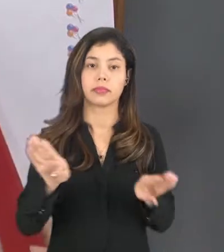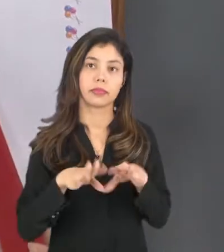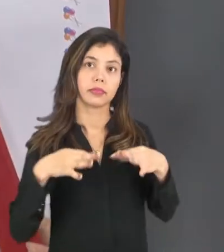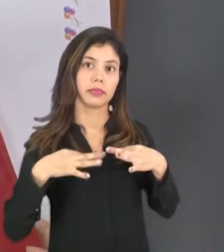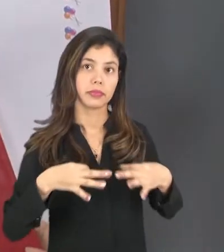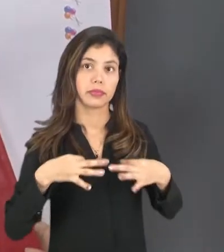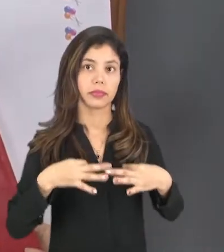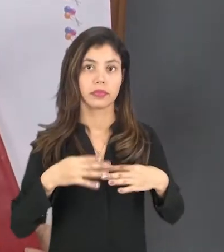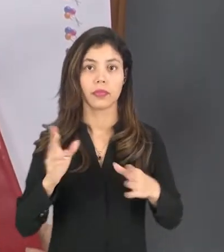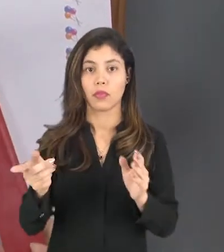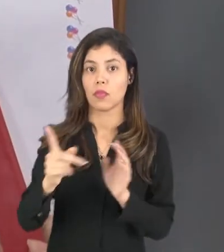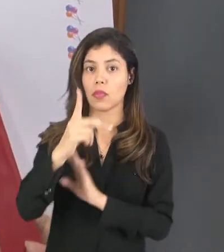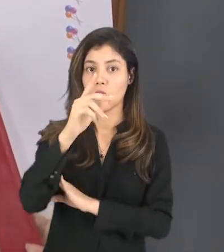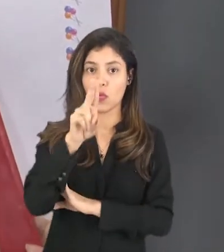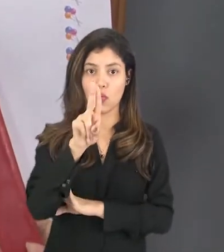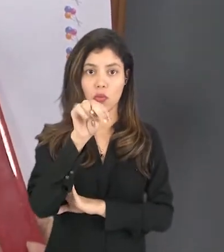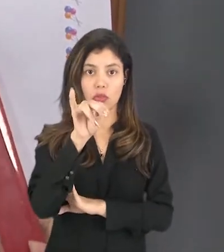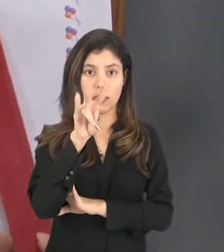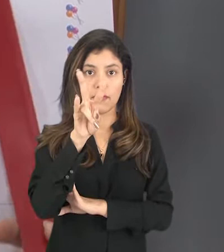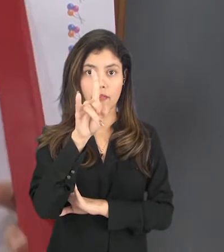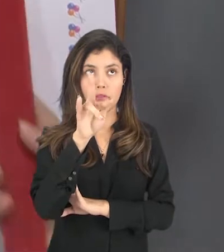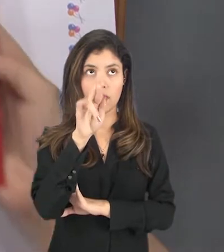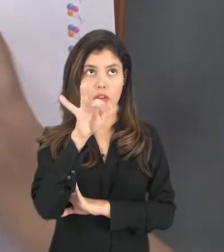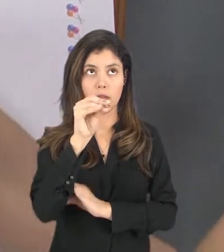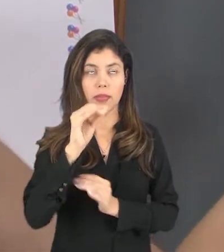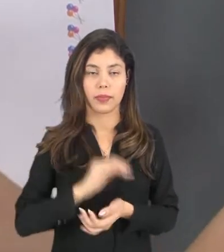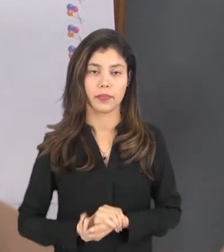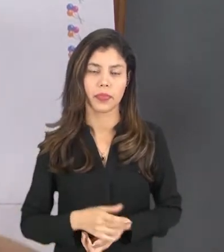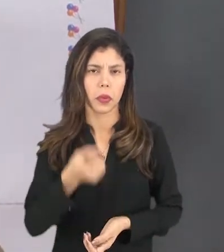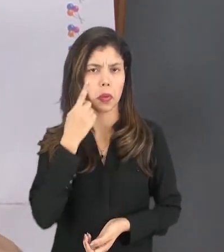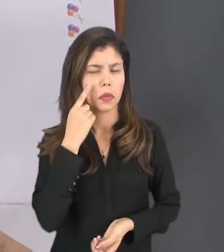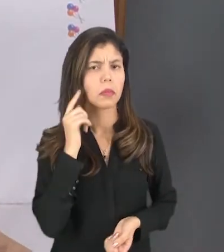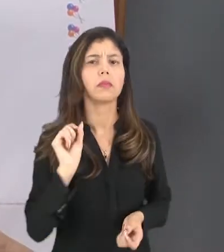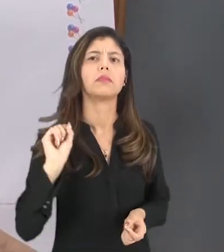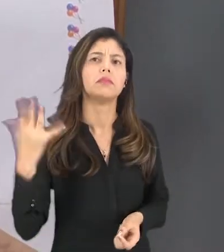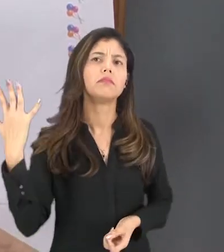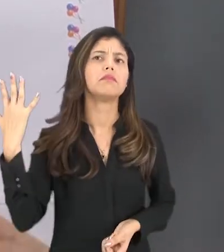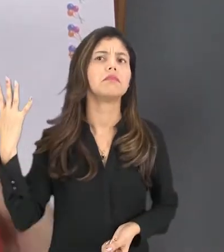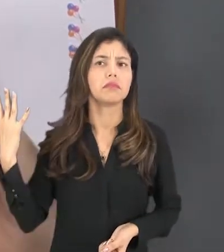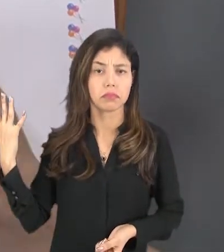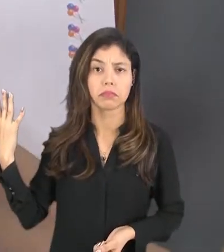uniforme. Vamos ver o que acontece nessa situação?